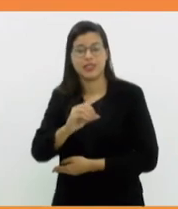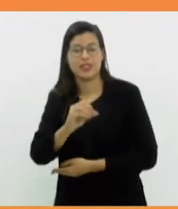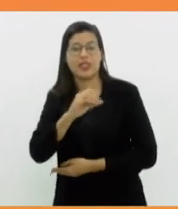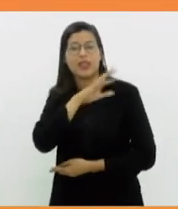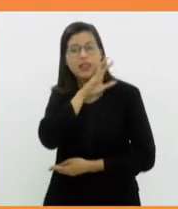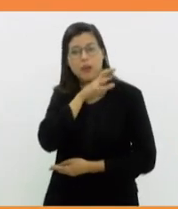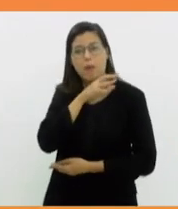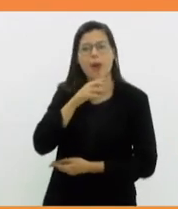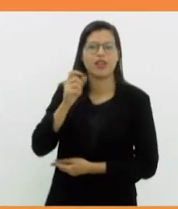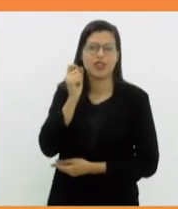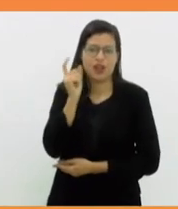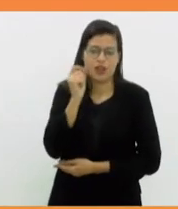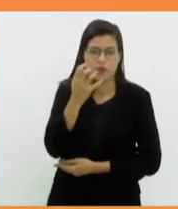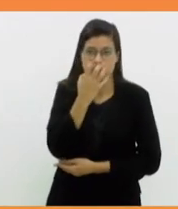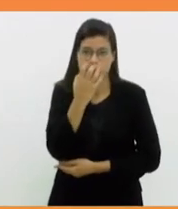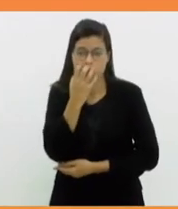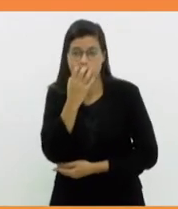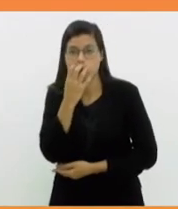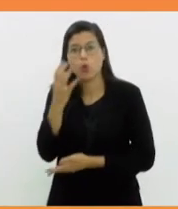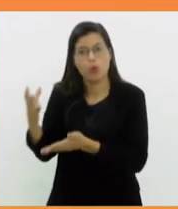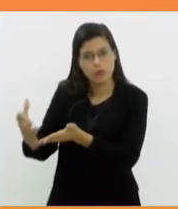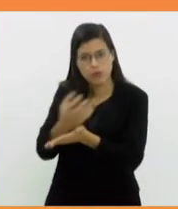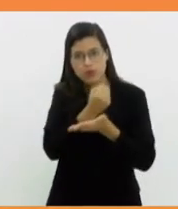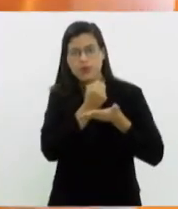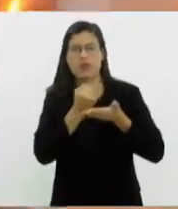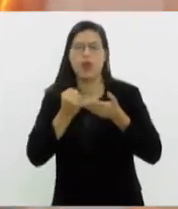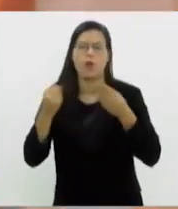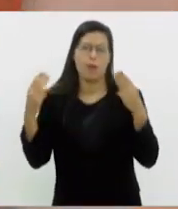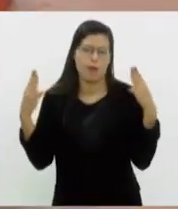e cachorros, foram salvos por militares da Marinha do Brasil.